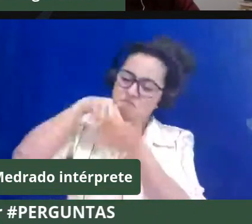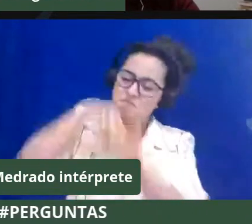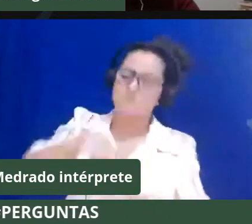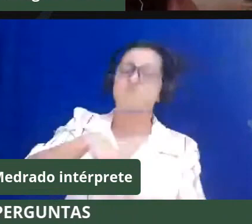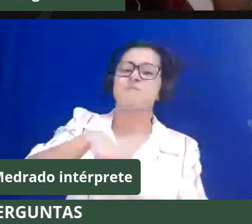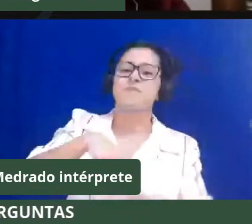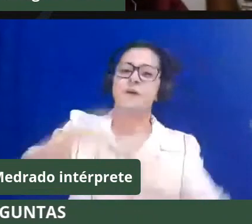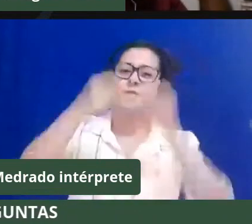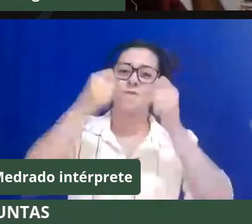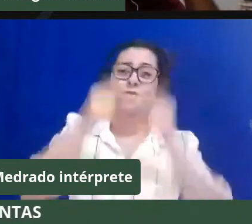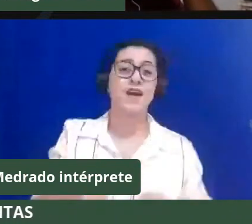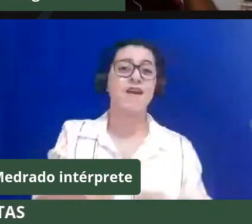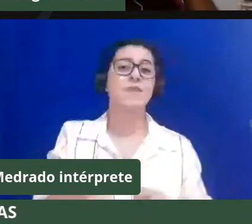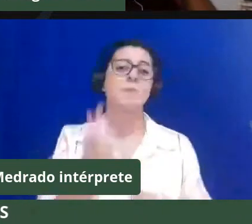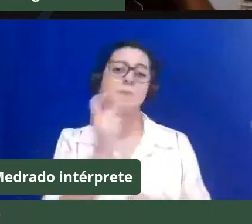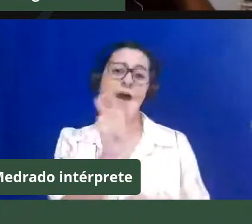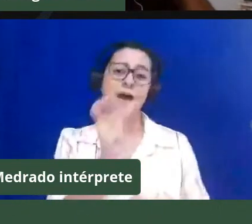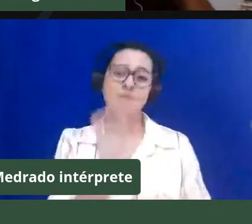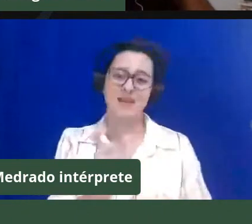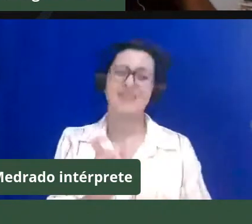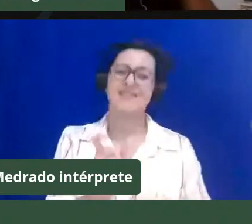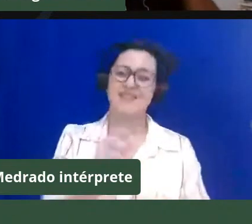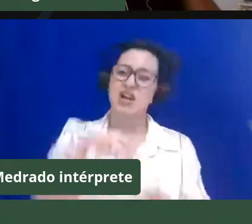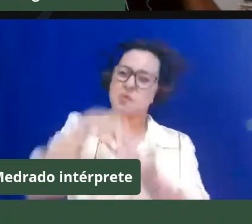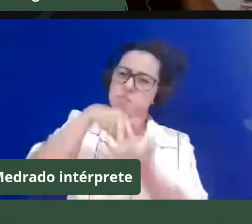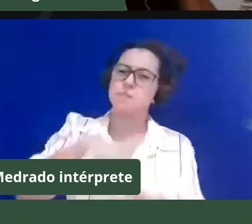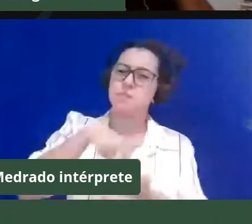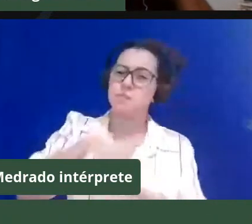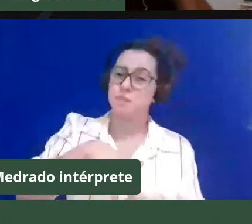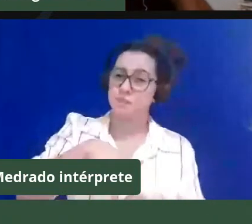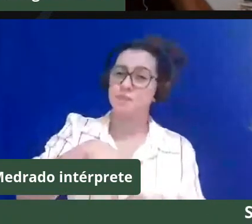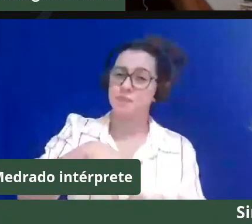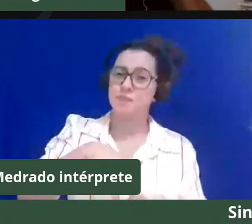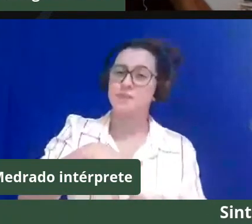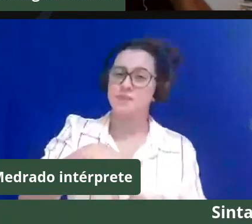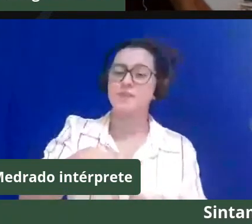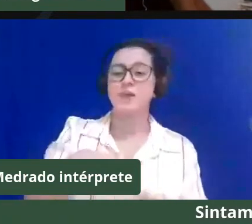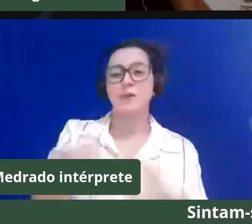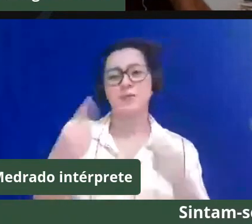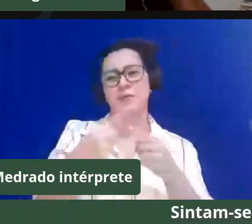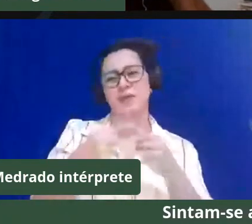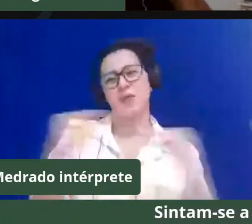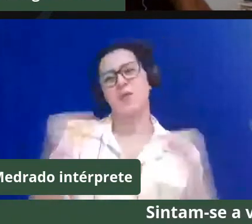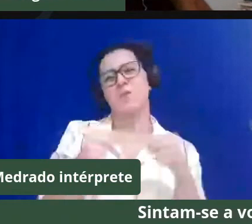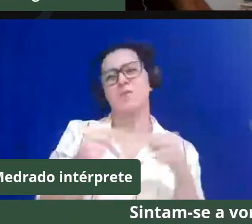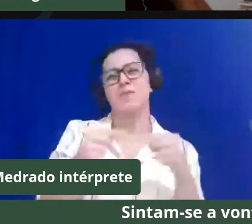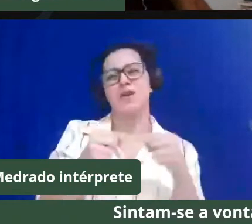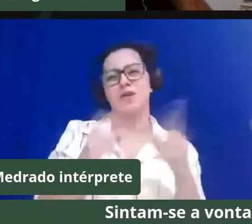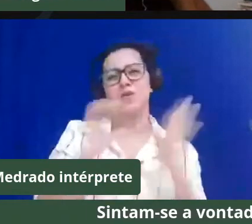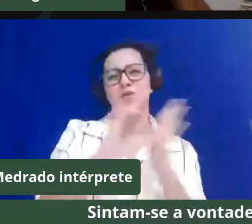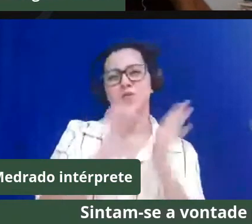são as palavras que bem nos definem, então, um pouco disso.